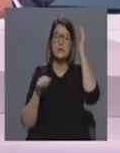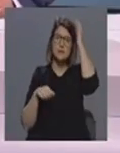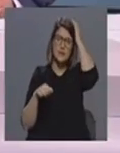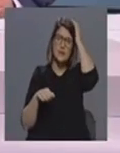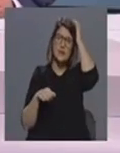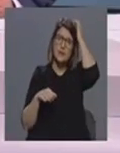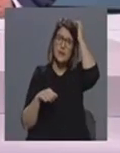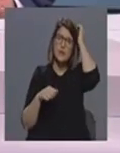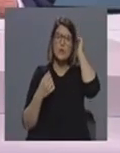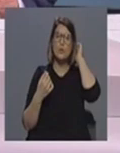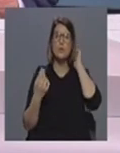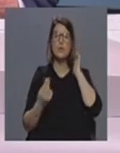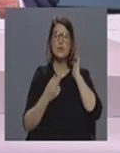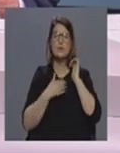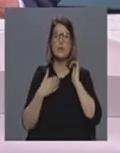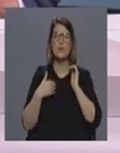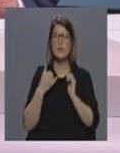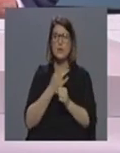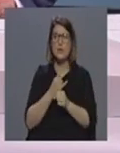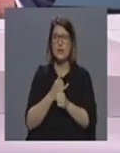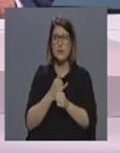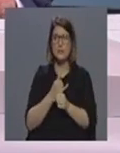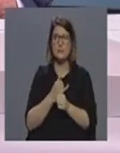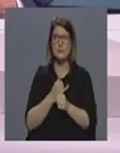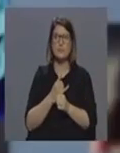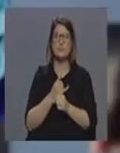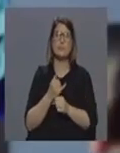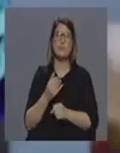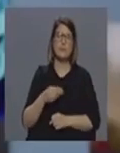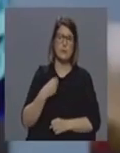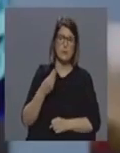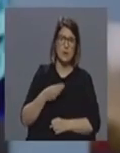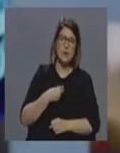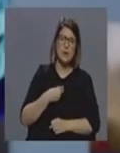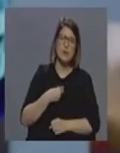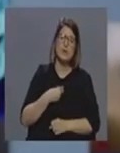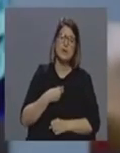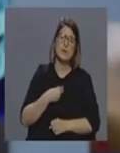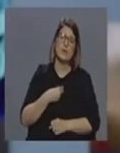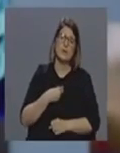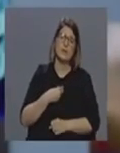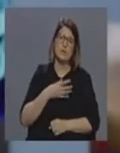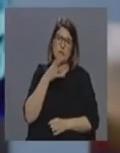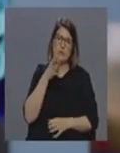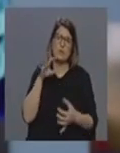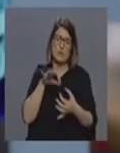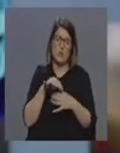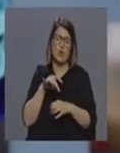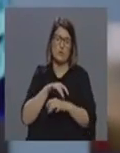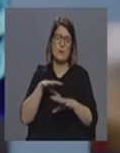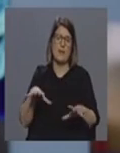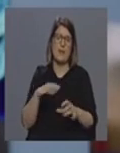saúde ilha no entanto aquilo que nos preocupou e daí a referência depois também para o hospital de São Espírito